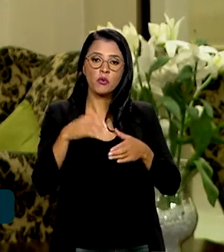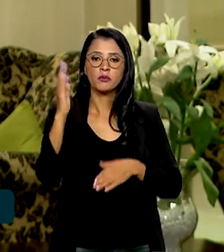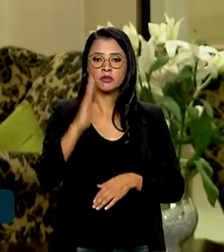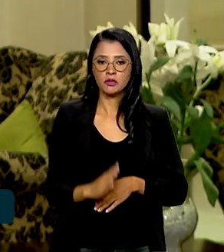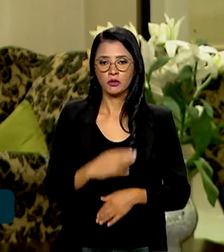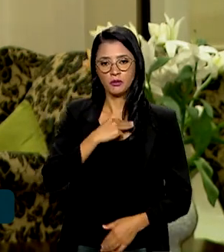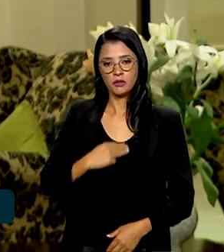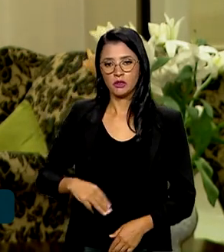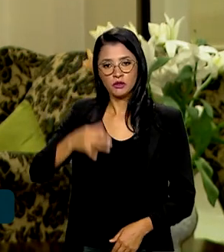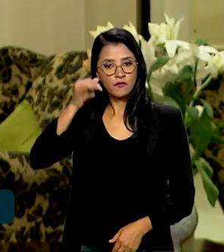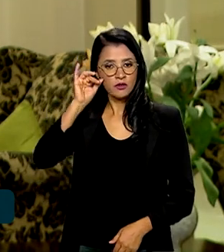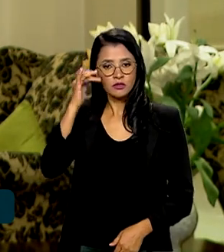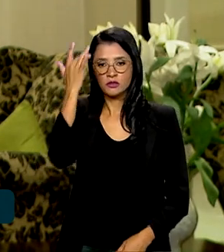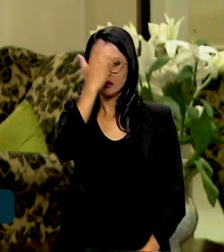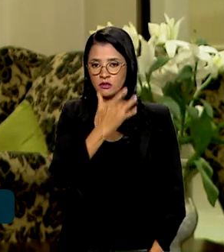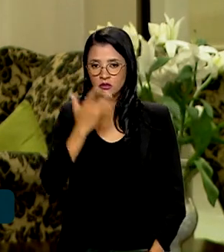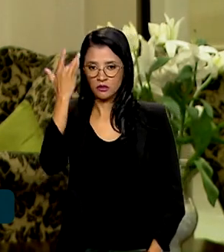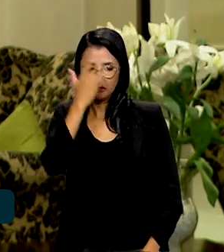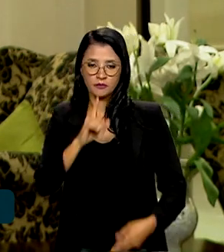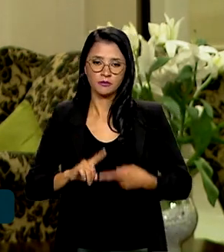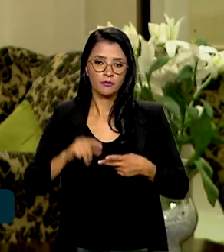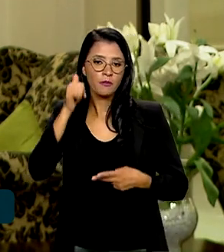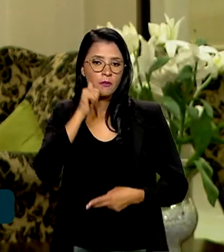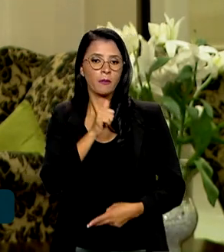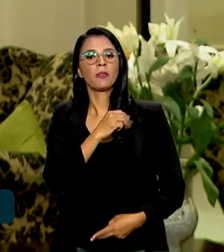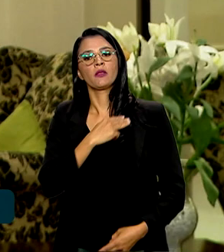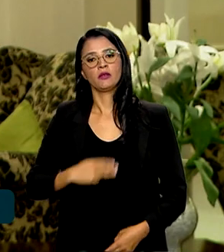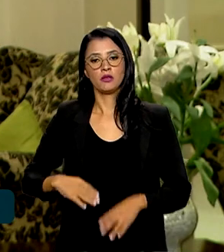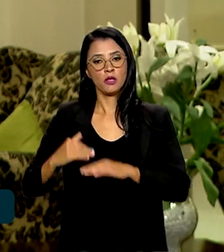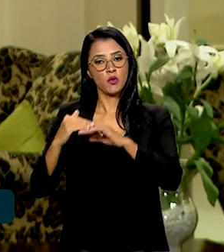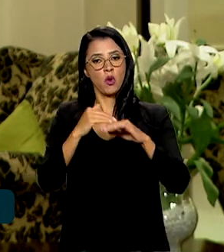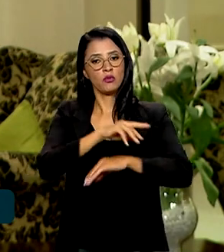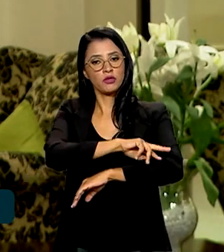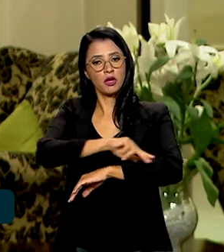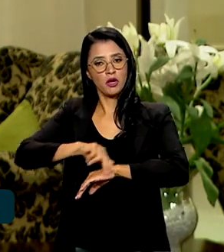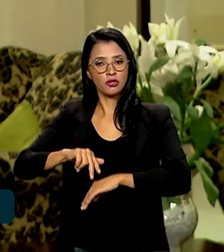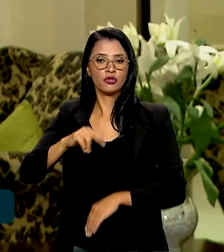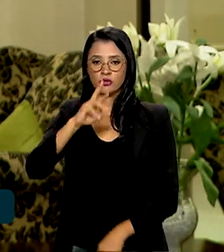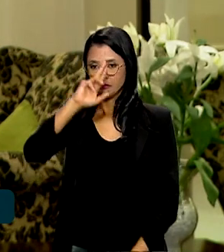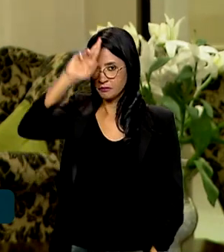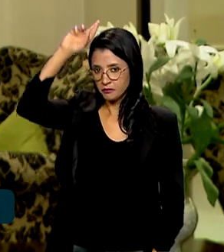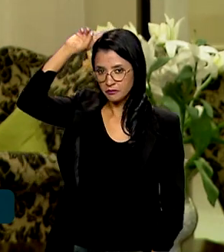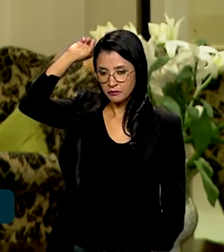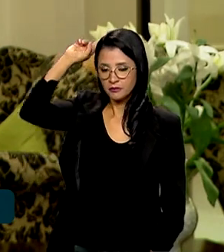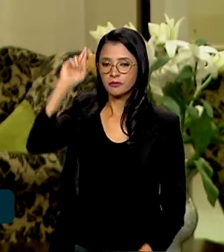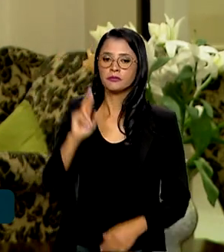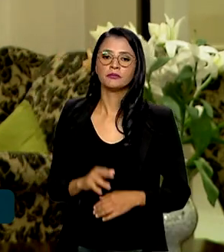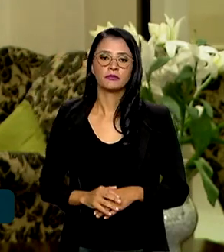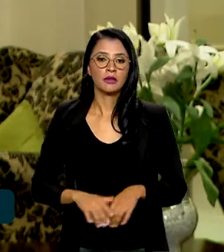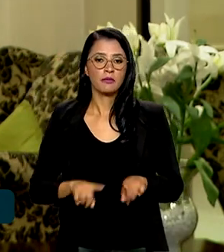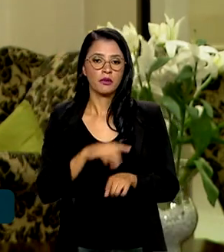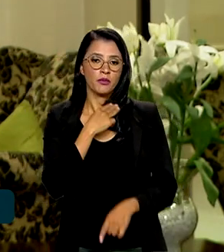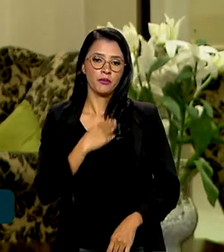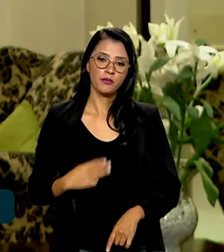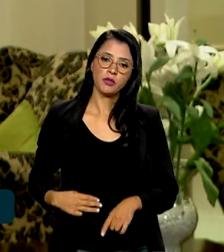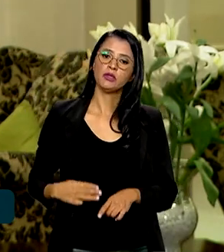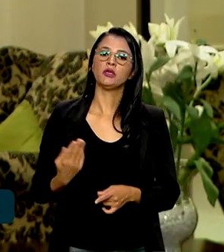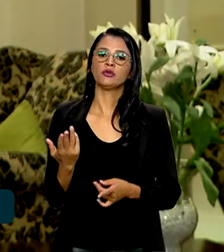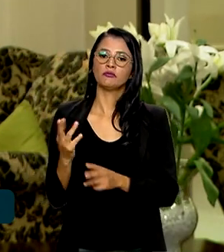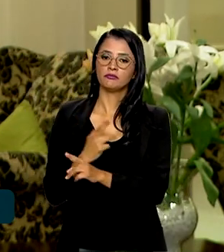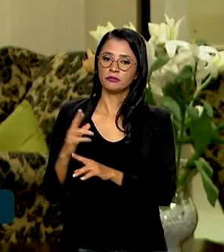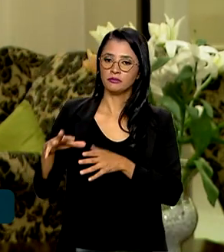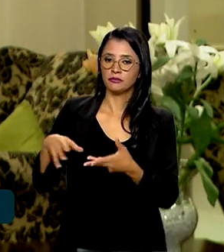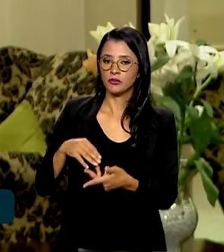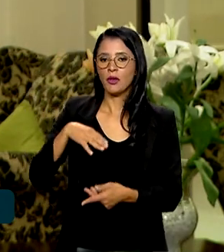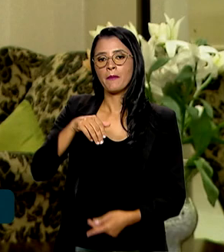ministro da Fazenda, Fernando Haddad, a ministra da Igualdade Racial, Aniele Frank, o ministro das Relações Exteriores,